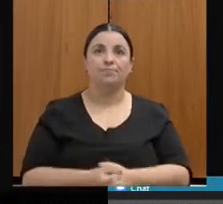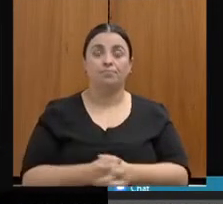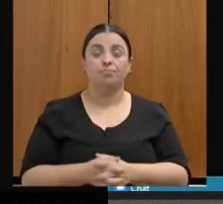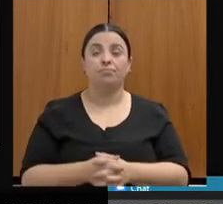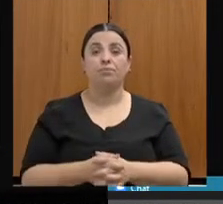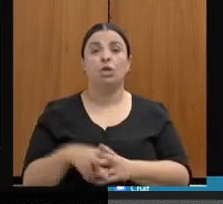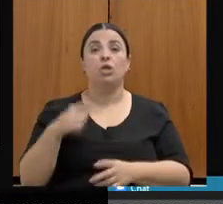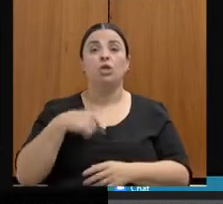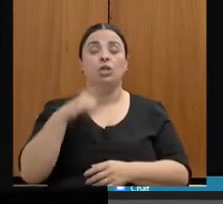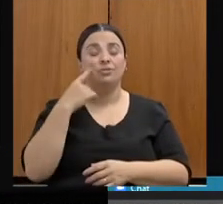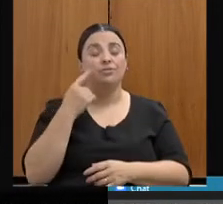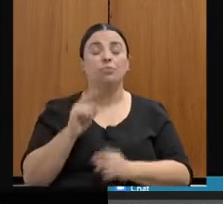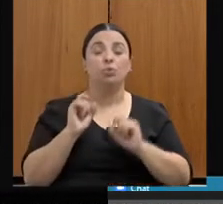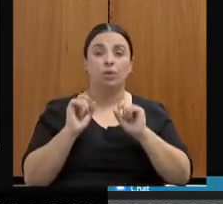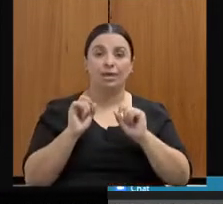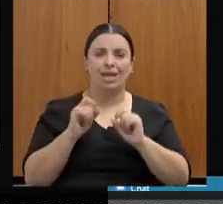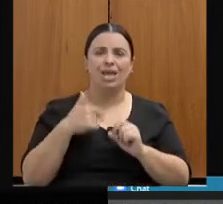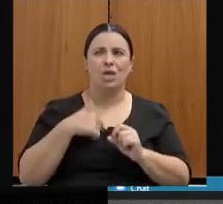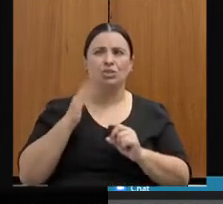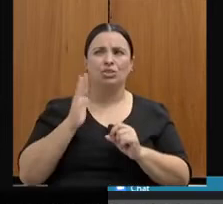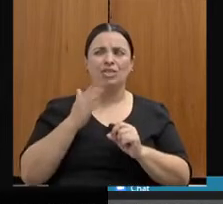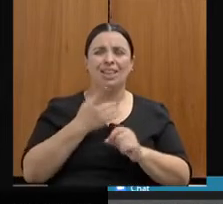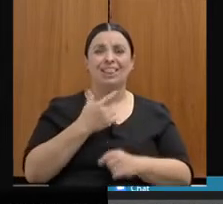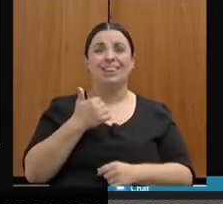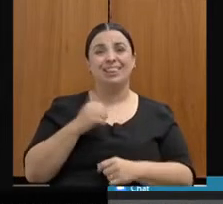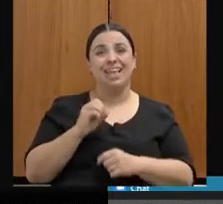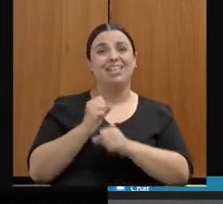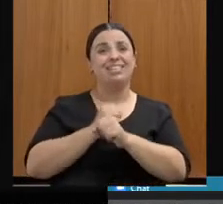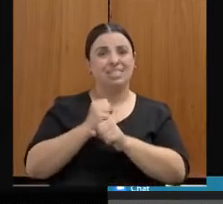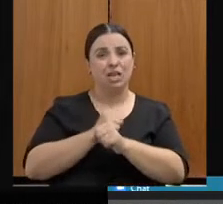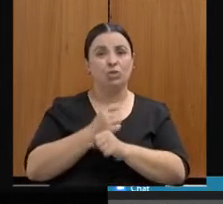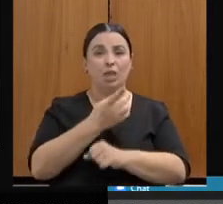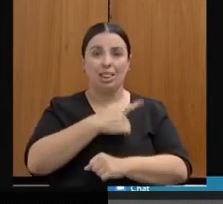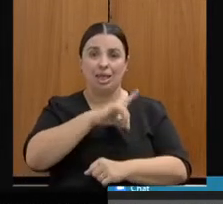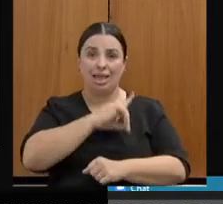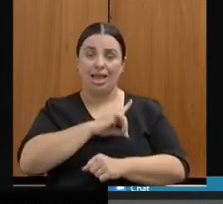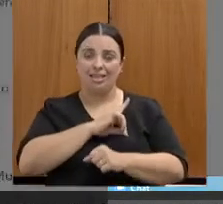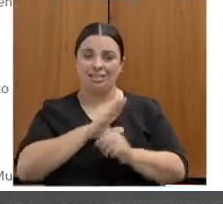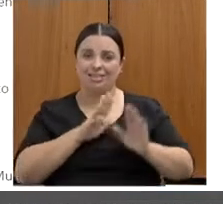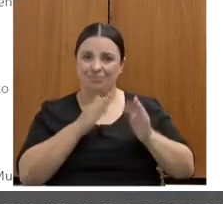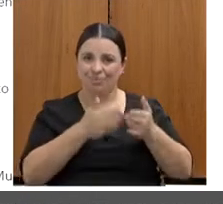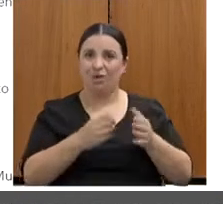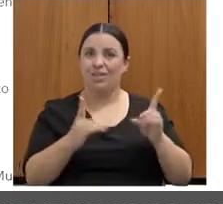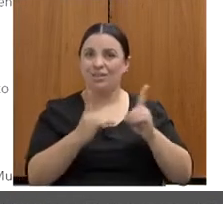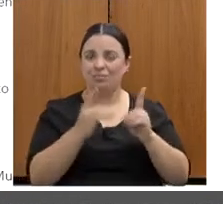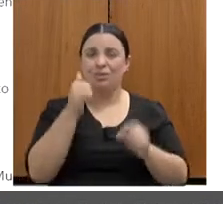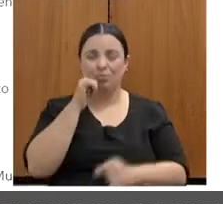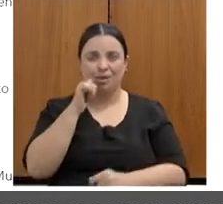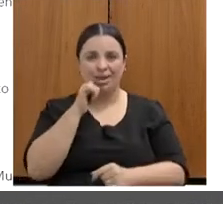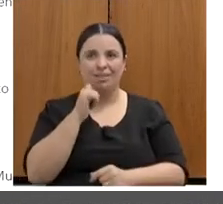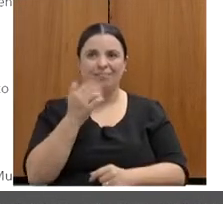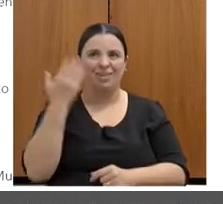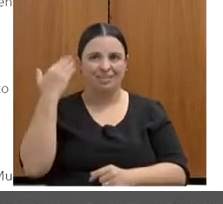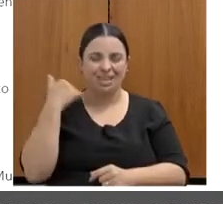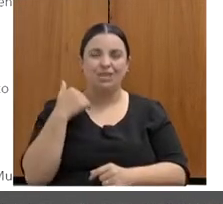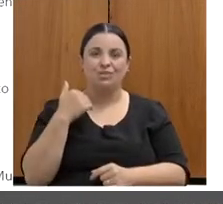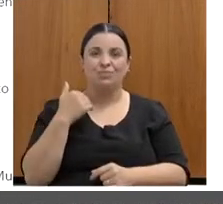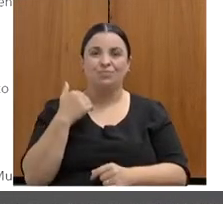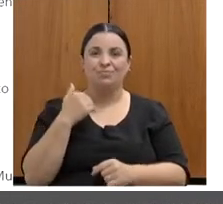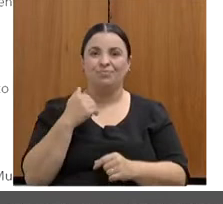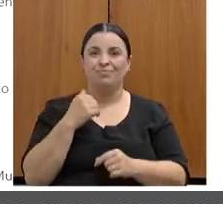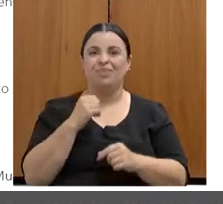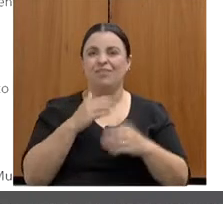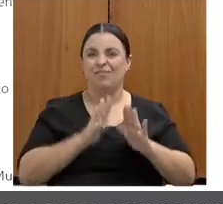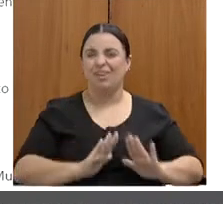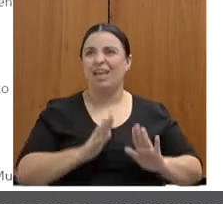eu sempre, eu trabalhei dez anos numa delegacia de mulheres, aí no passado, e quando eu vim aqui para Belo